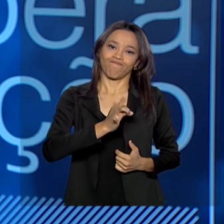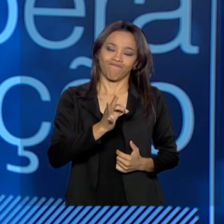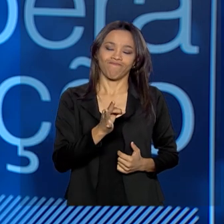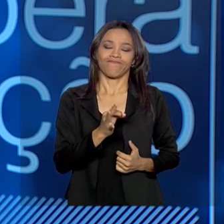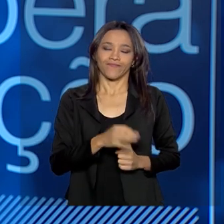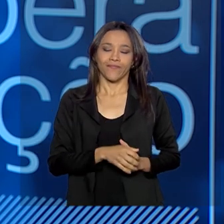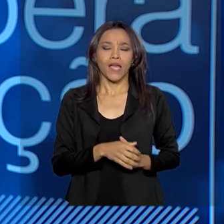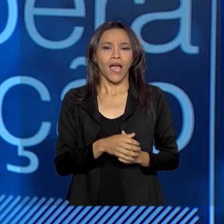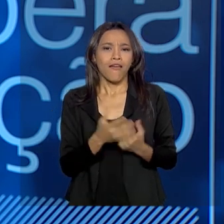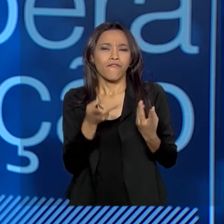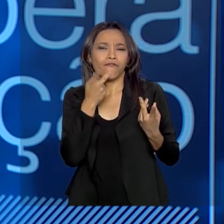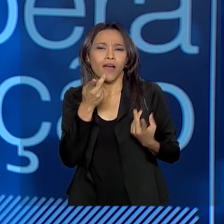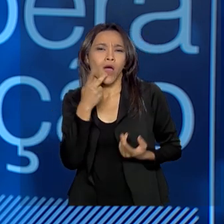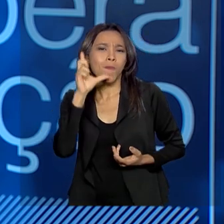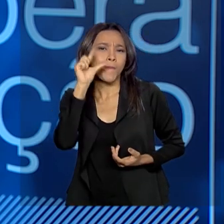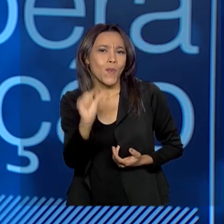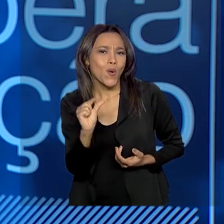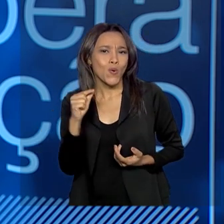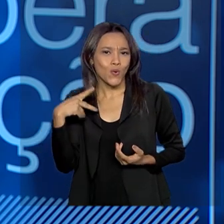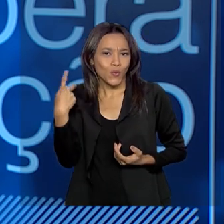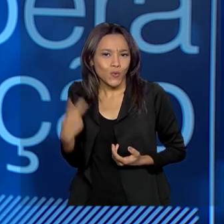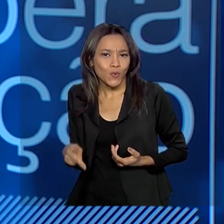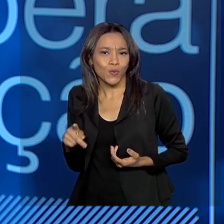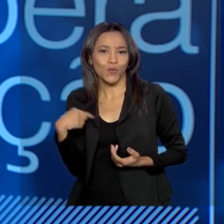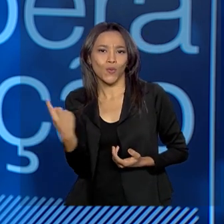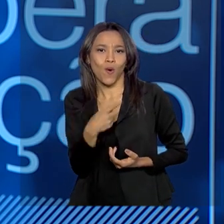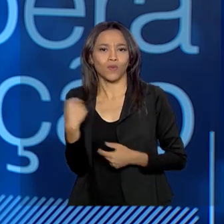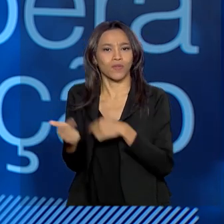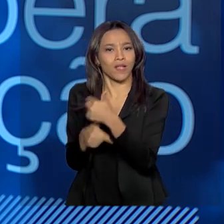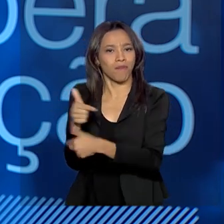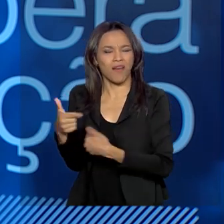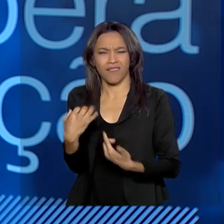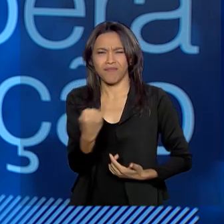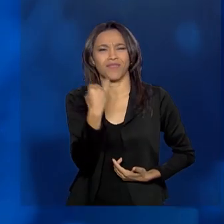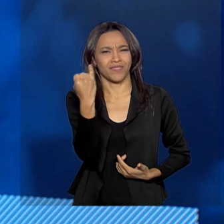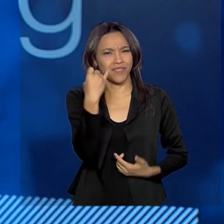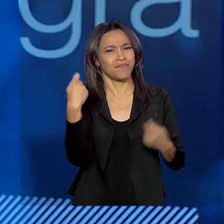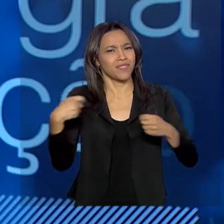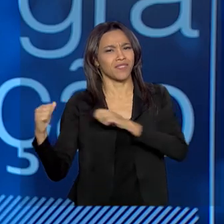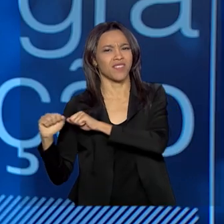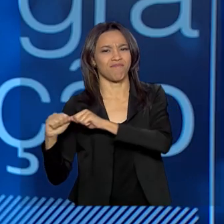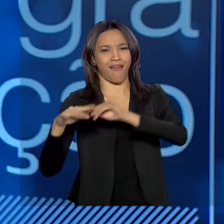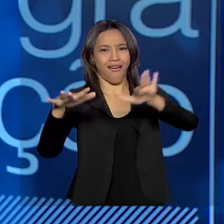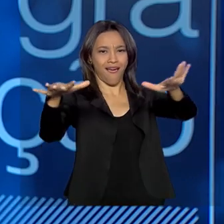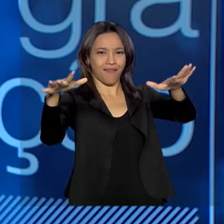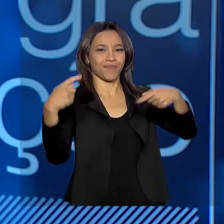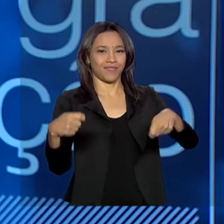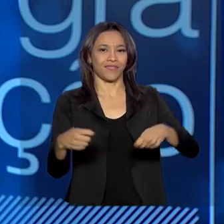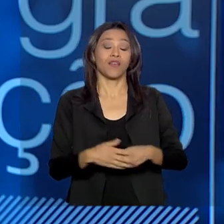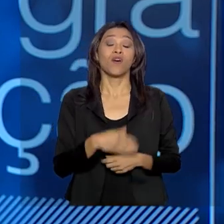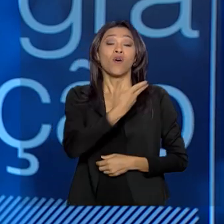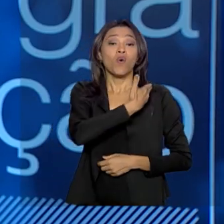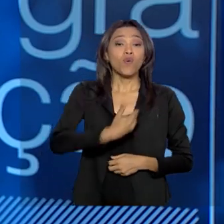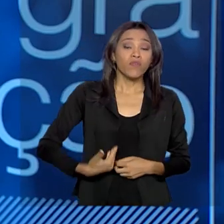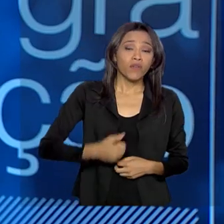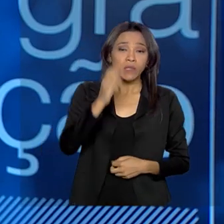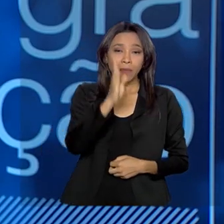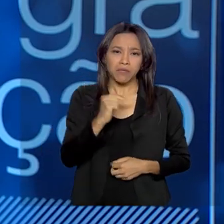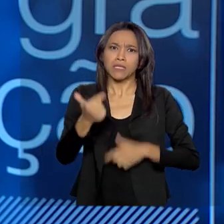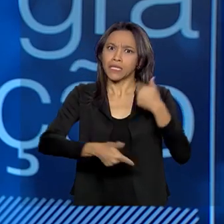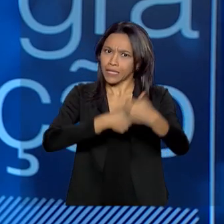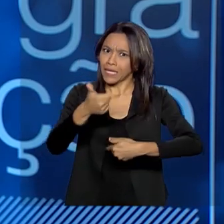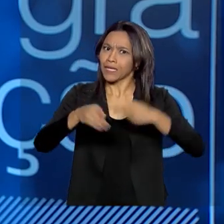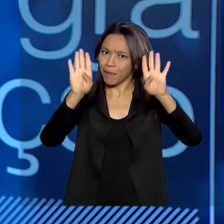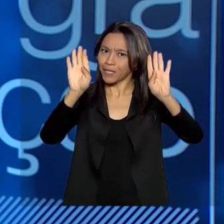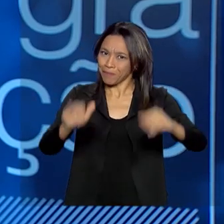falar um pouco do nosso trabalho é fundamental, precisa ser conhecido. O governo brasileiro está trabalhando muito bem